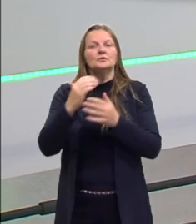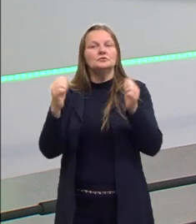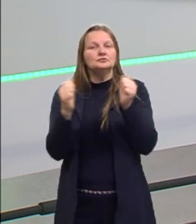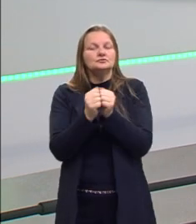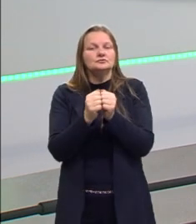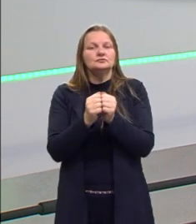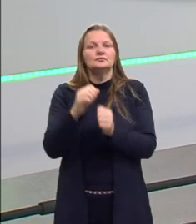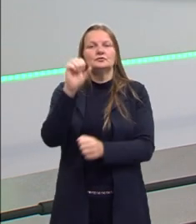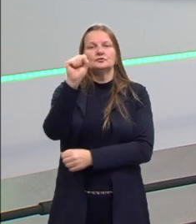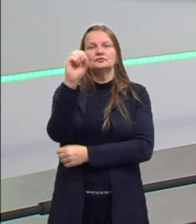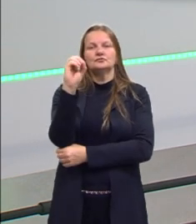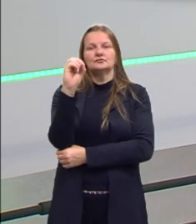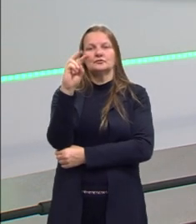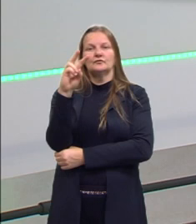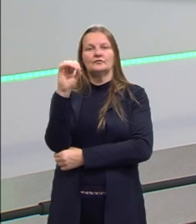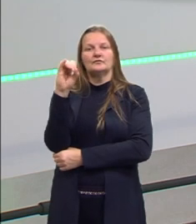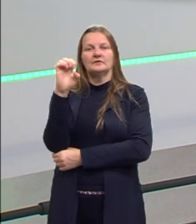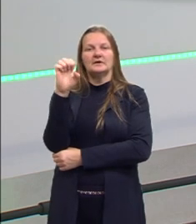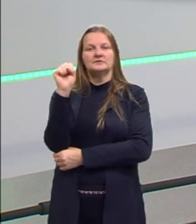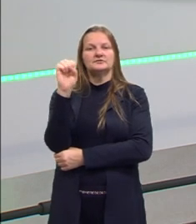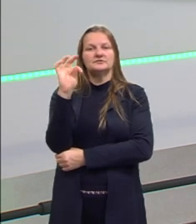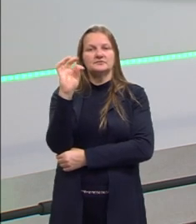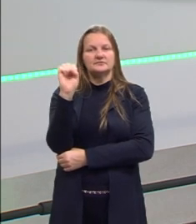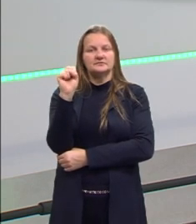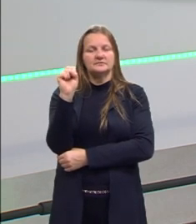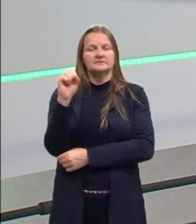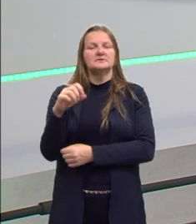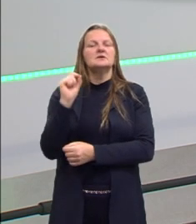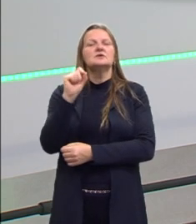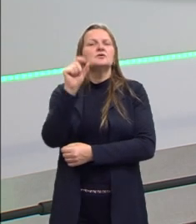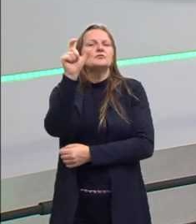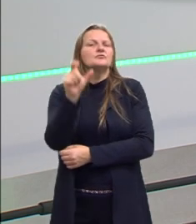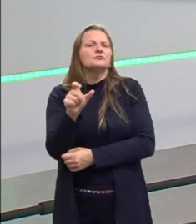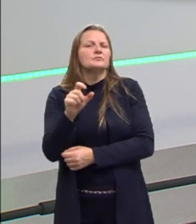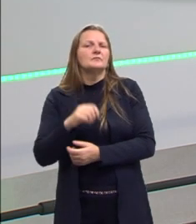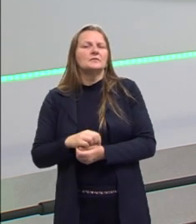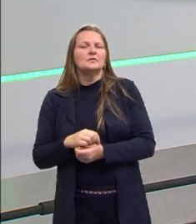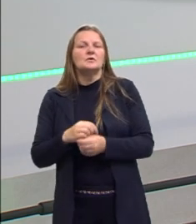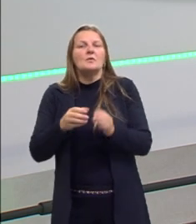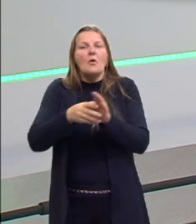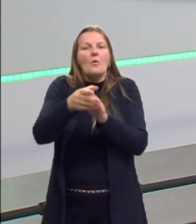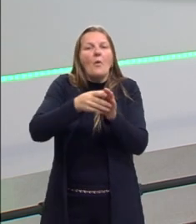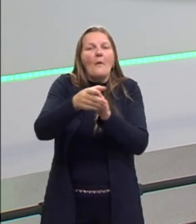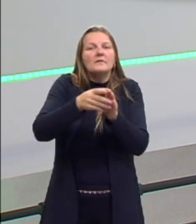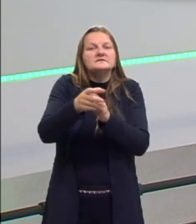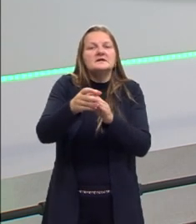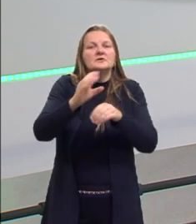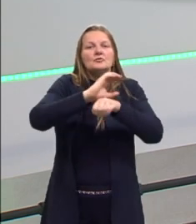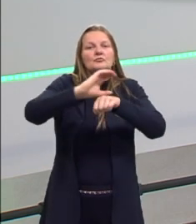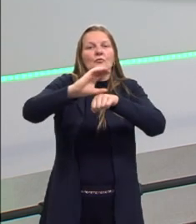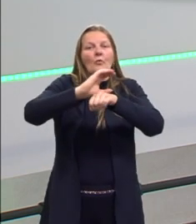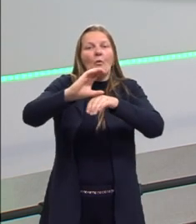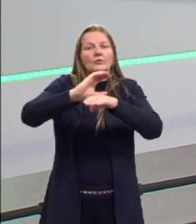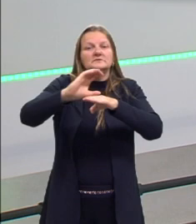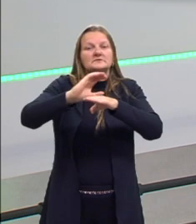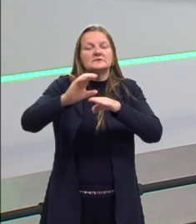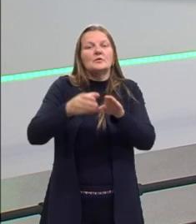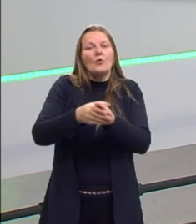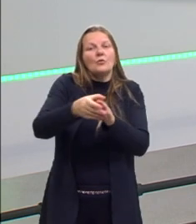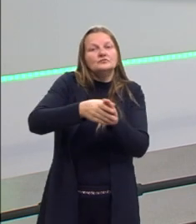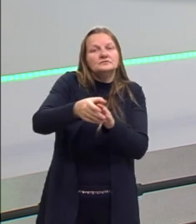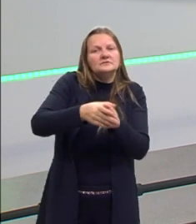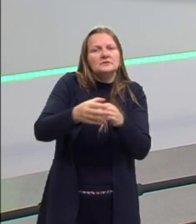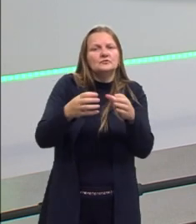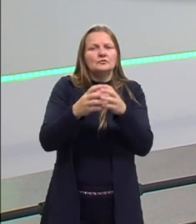sovietes. Quem eram os sovietes? Os sovietes eram conselhos. Então, se criaram conselhos de